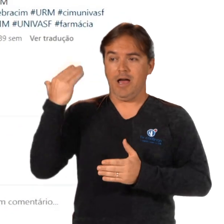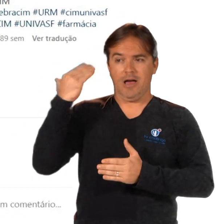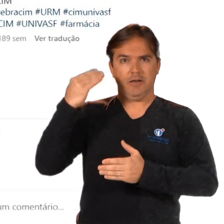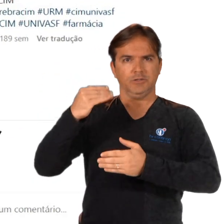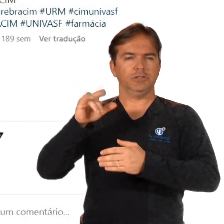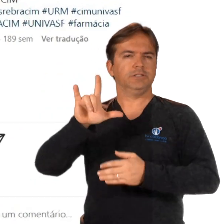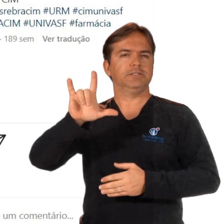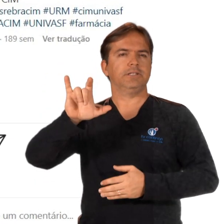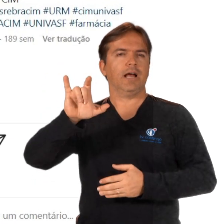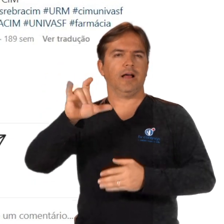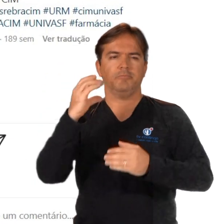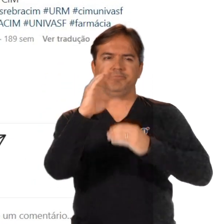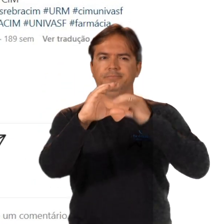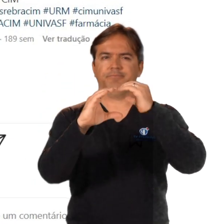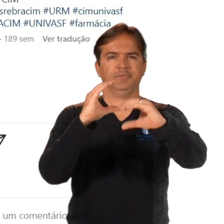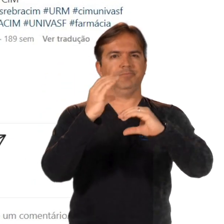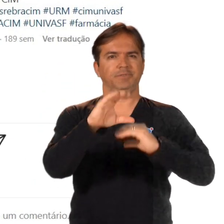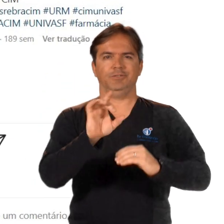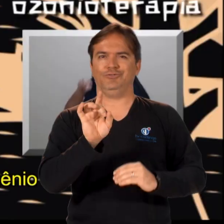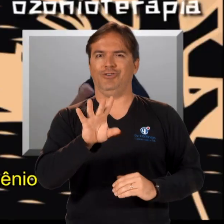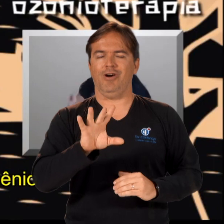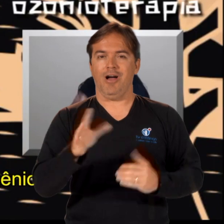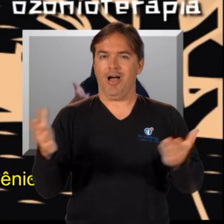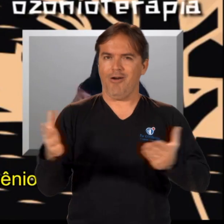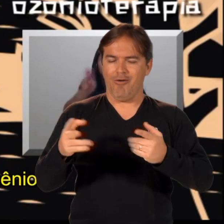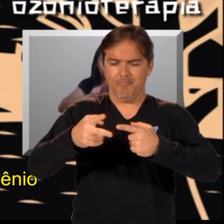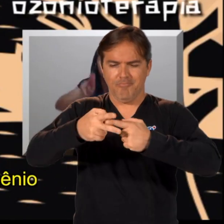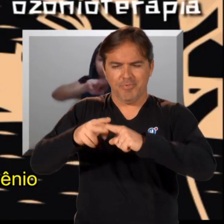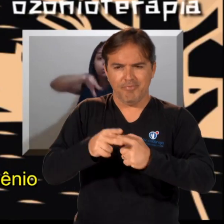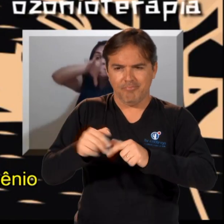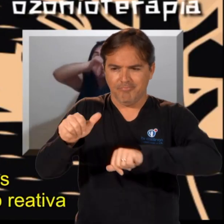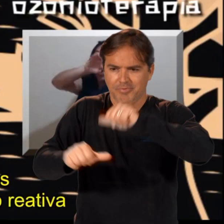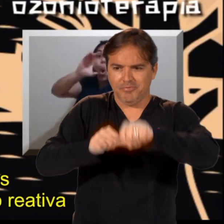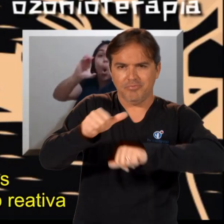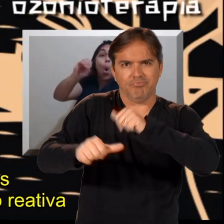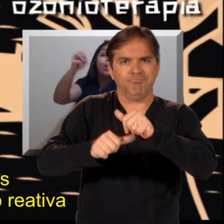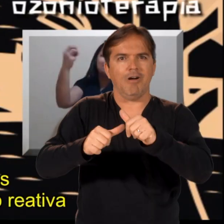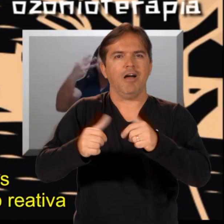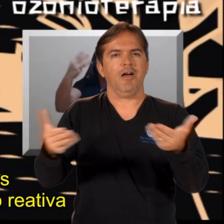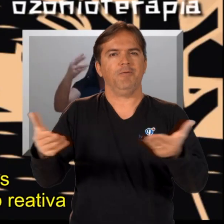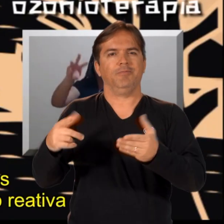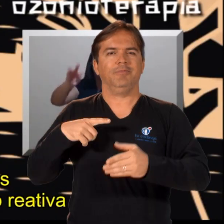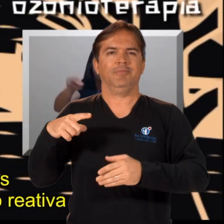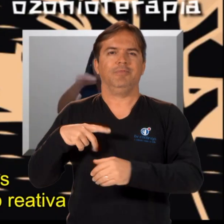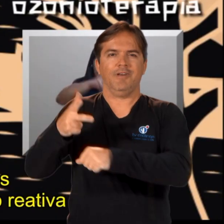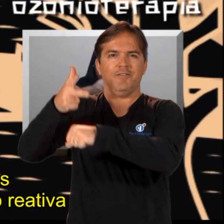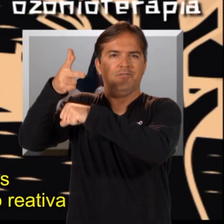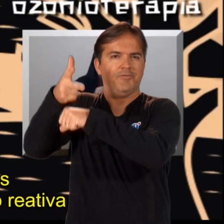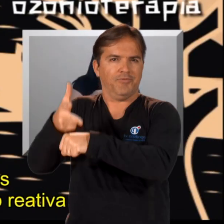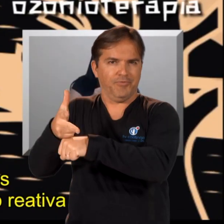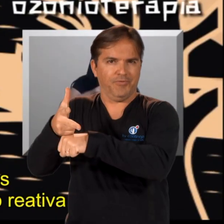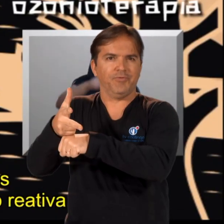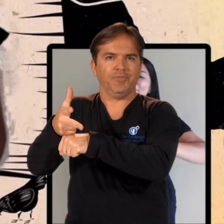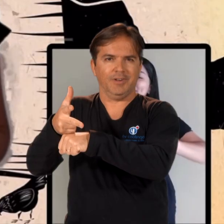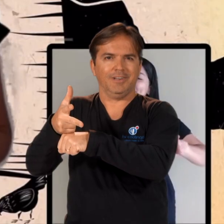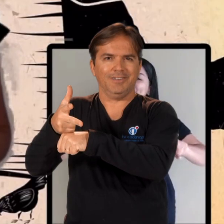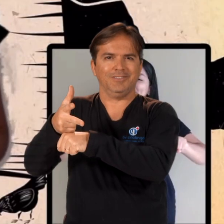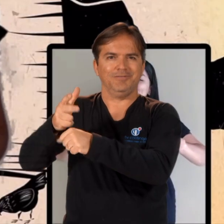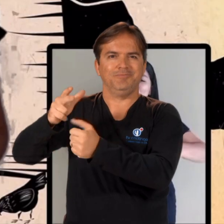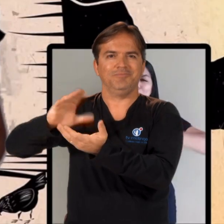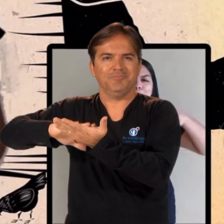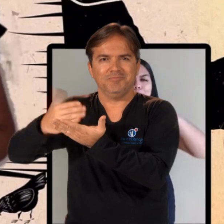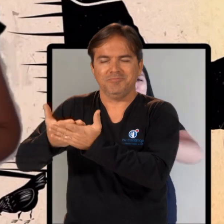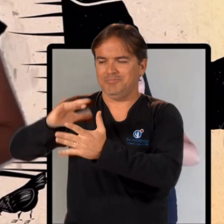através de cards no Instagram, foi remodelado durante a pandemia e passou a ser transmitido através de